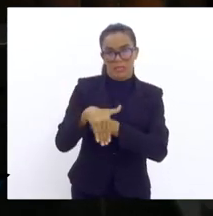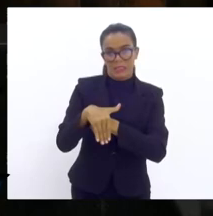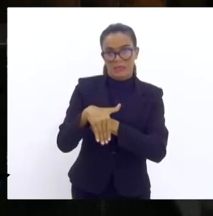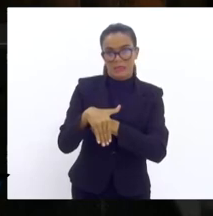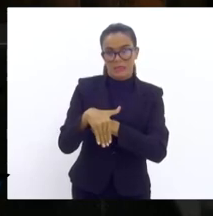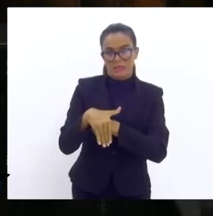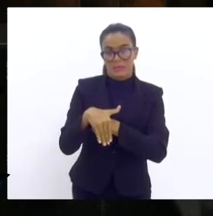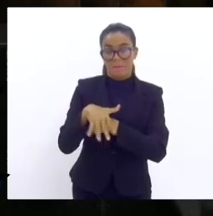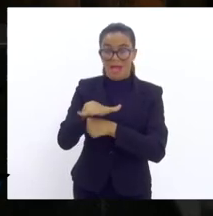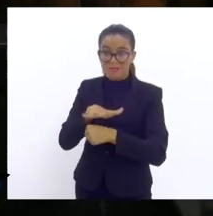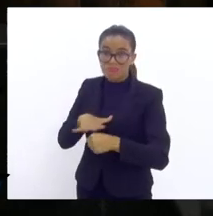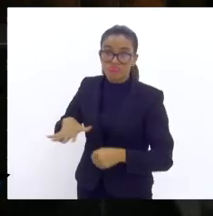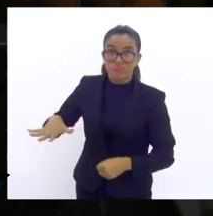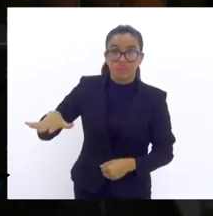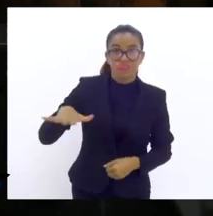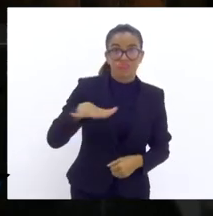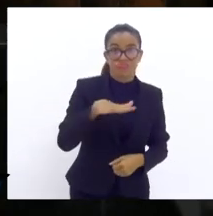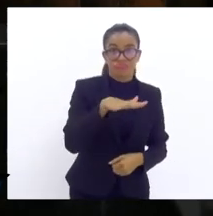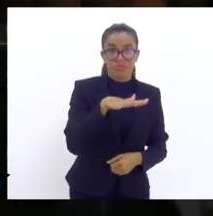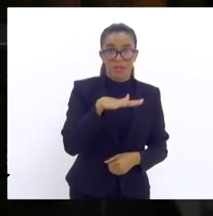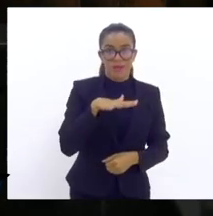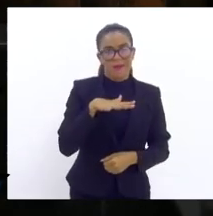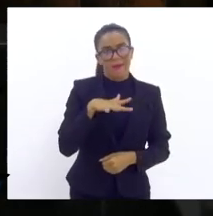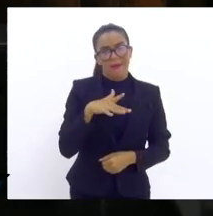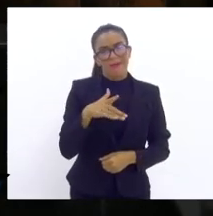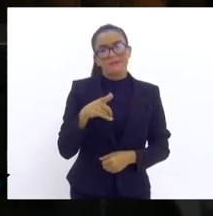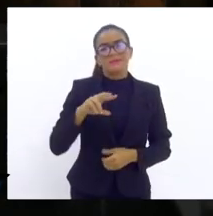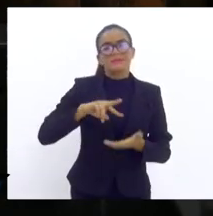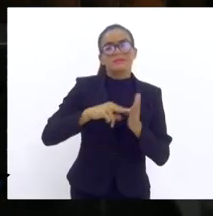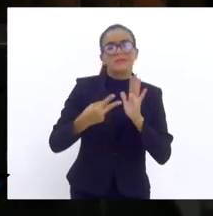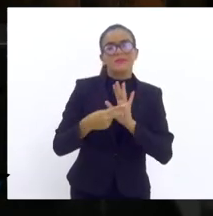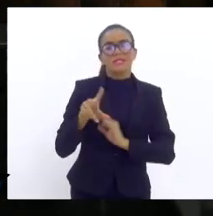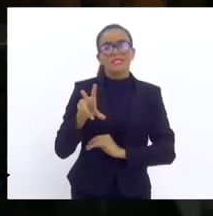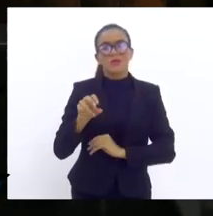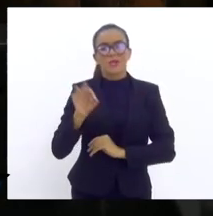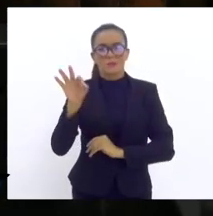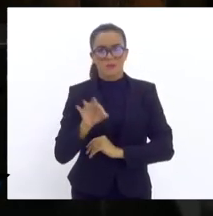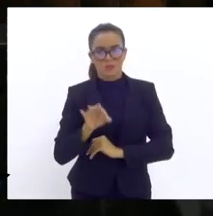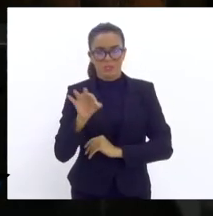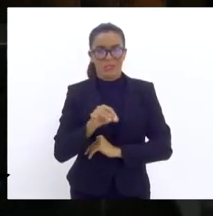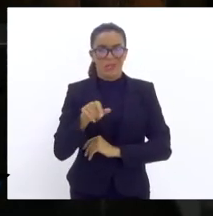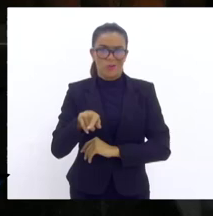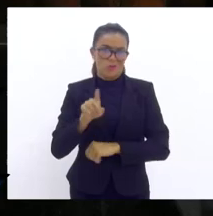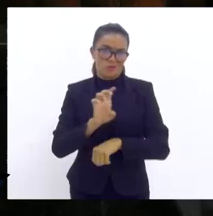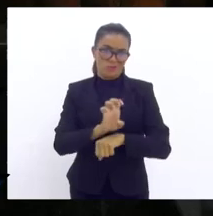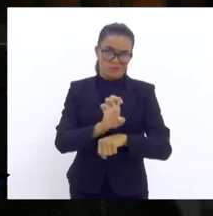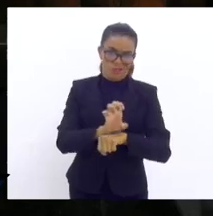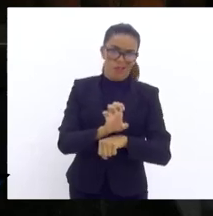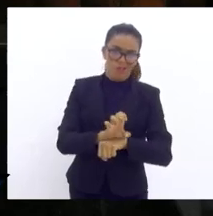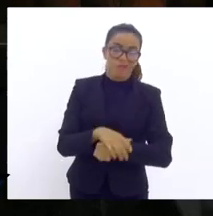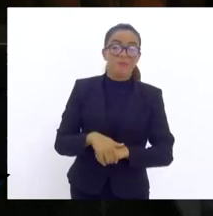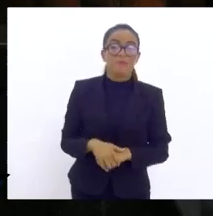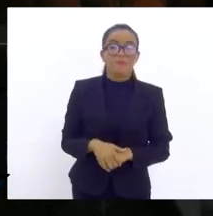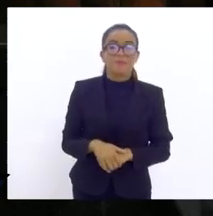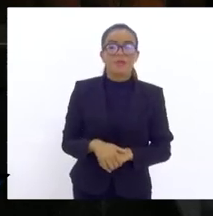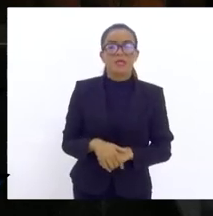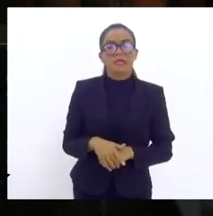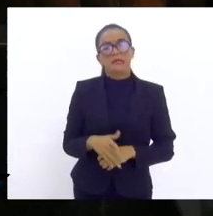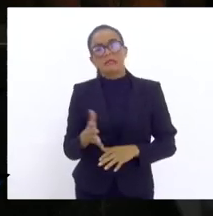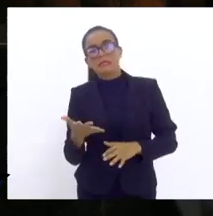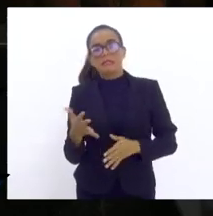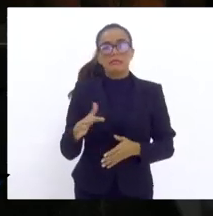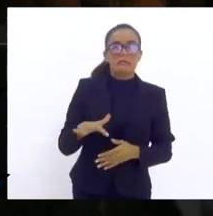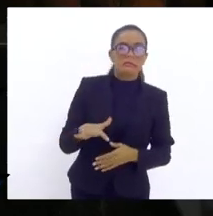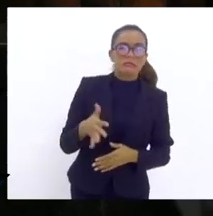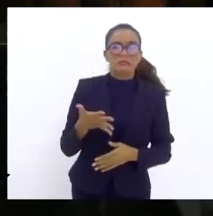Rio de Janeiro em geral é metade do nosso estado, eu posso estimar que o potencial máximo